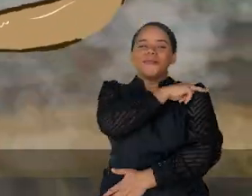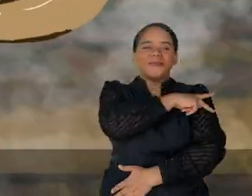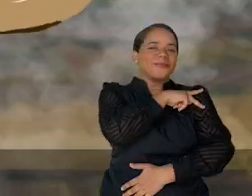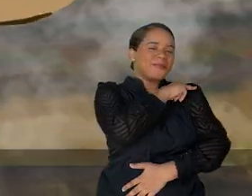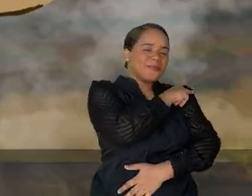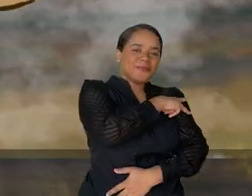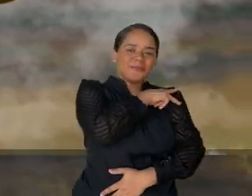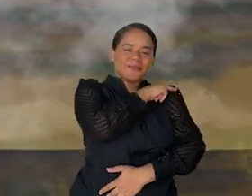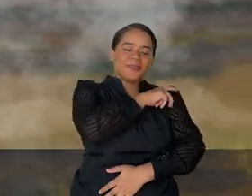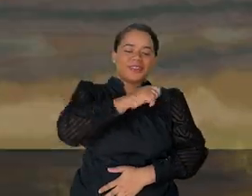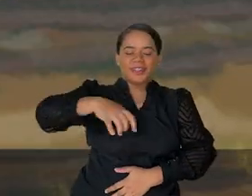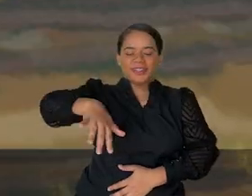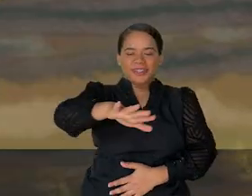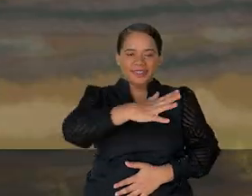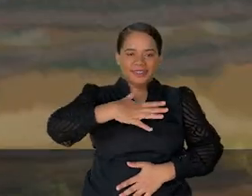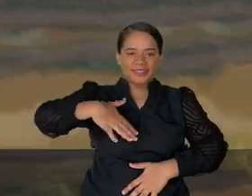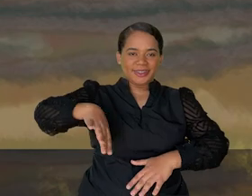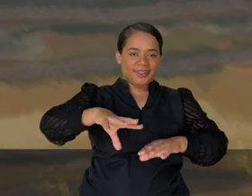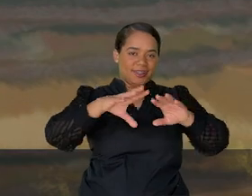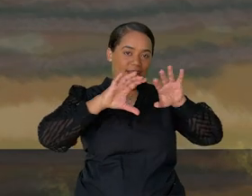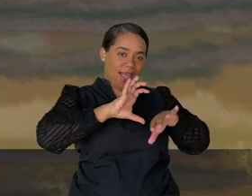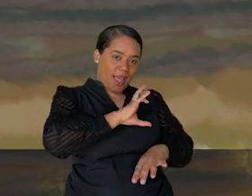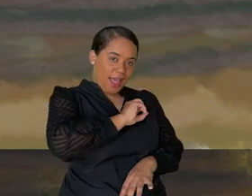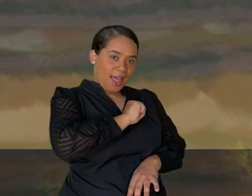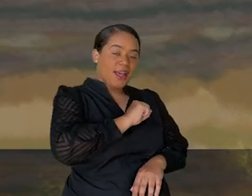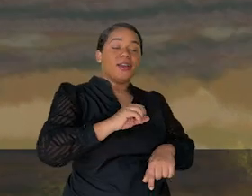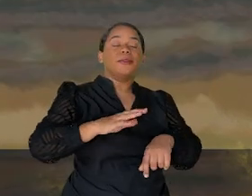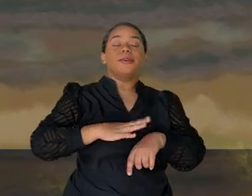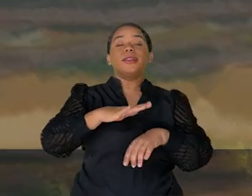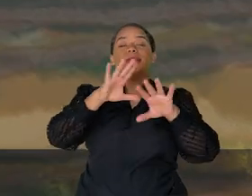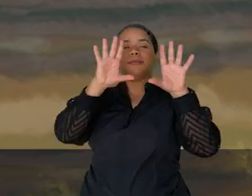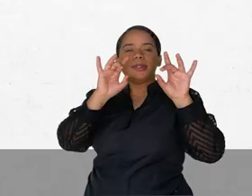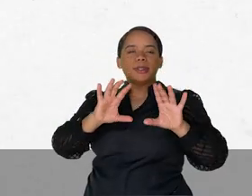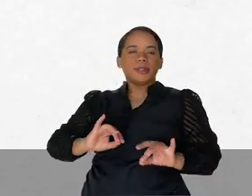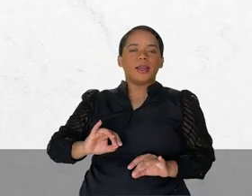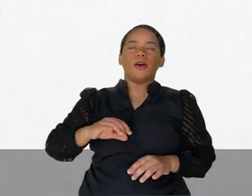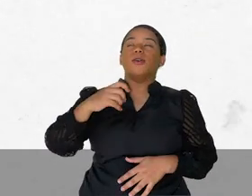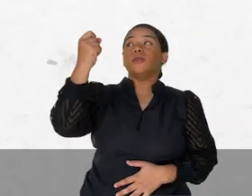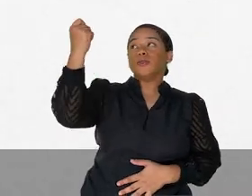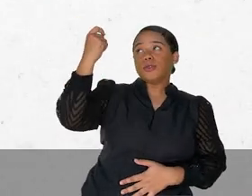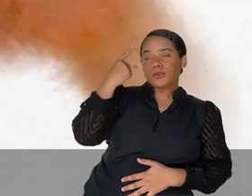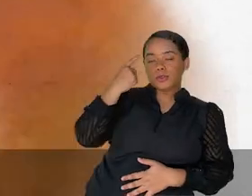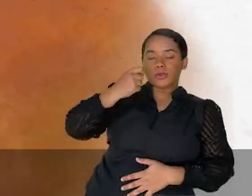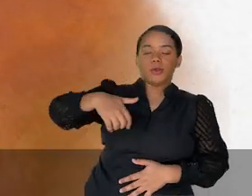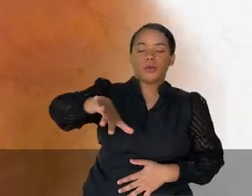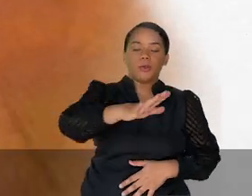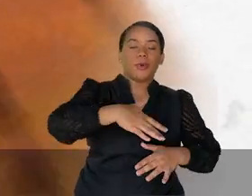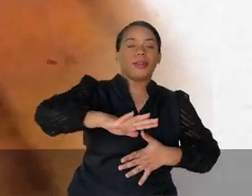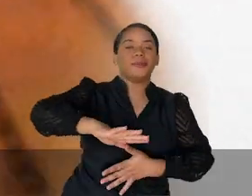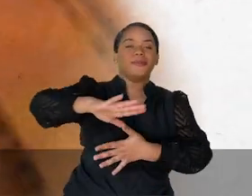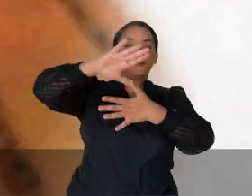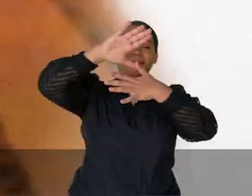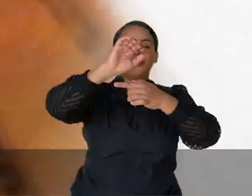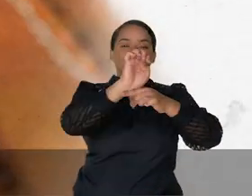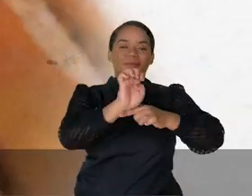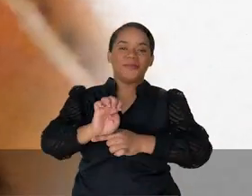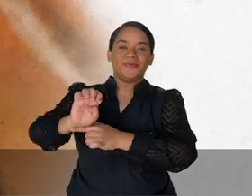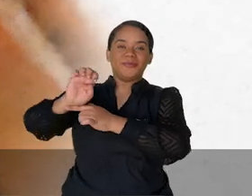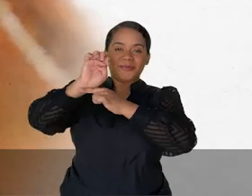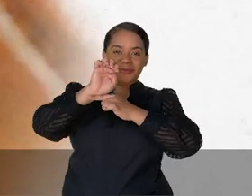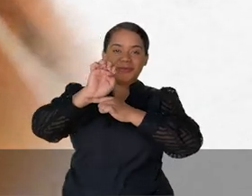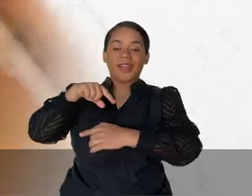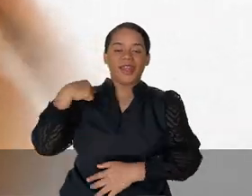Piauí, terra querida, filha do sol do Equador,